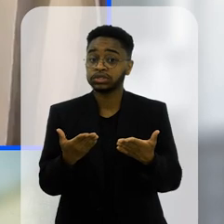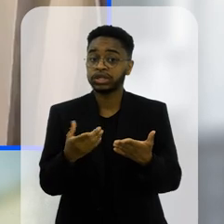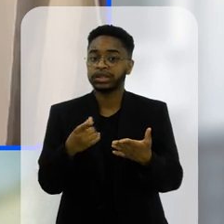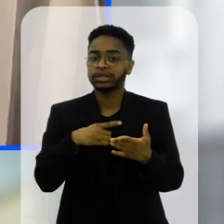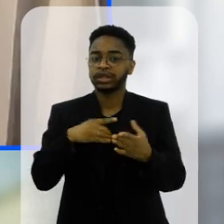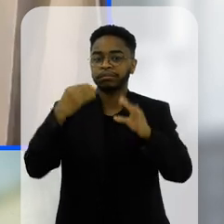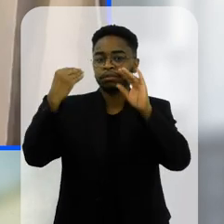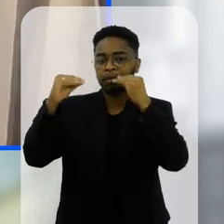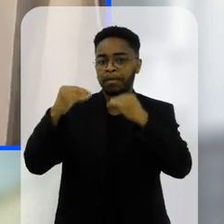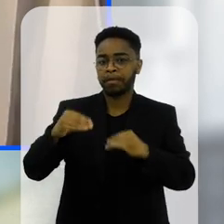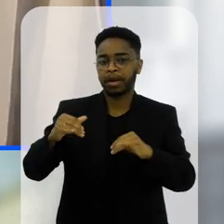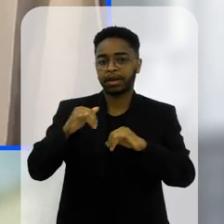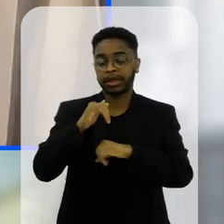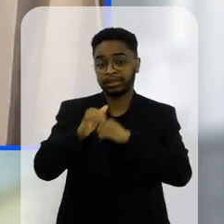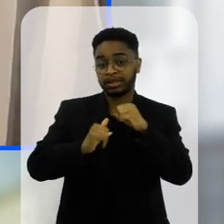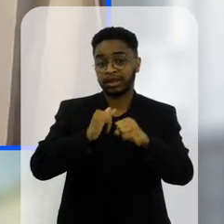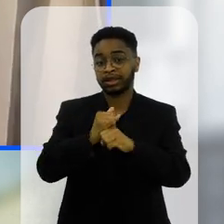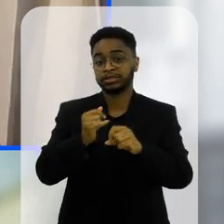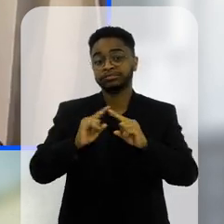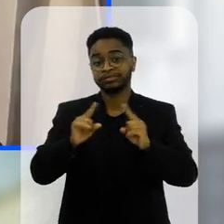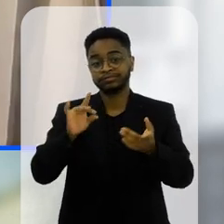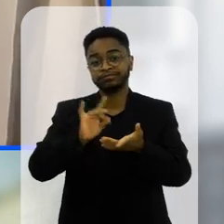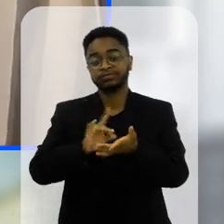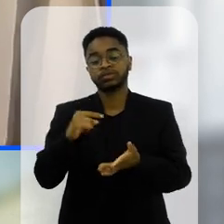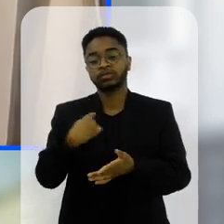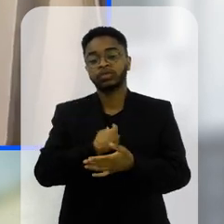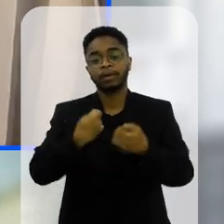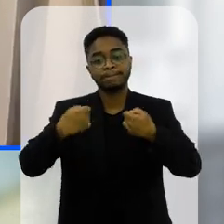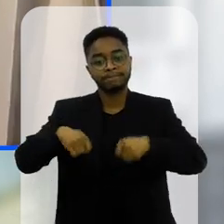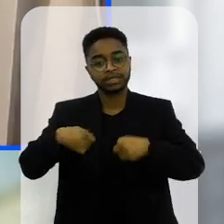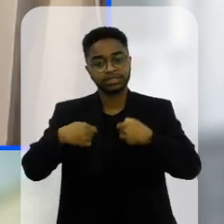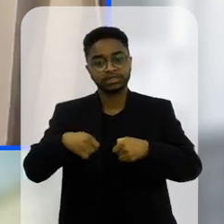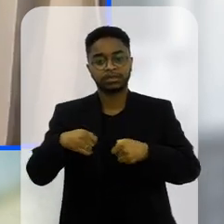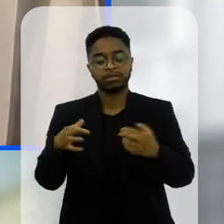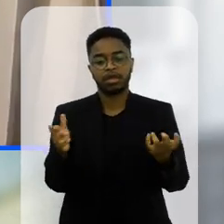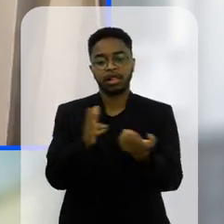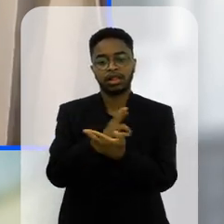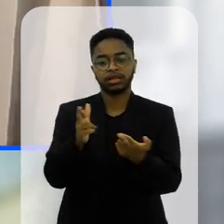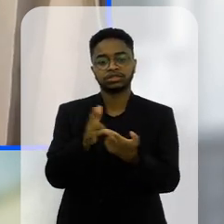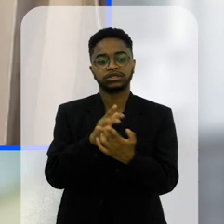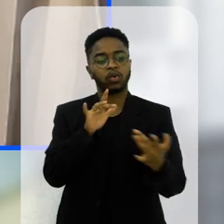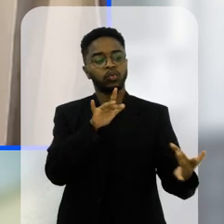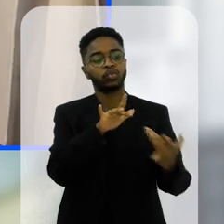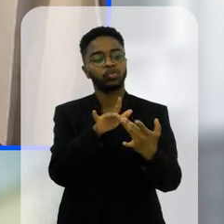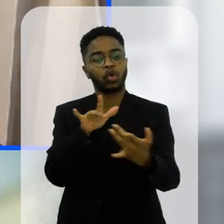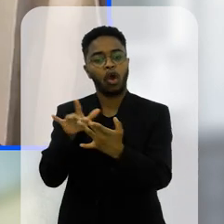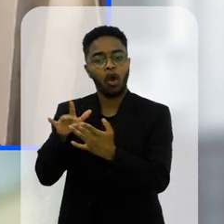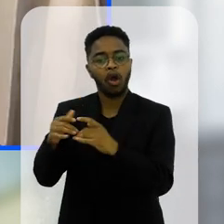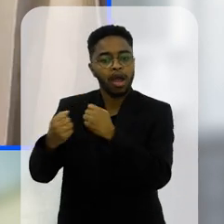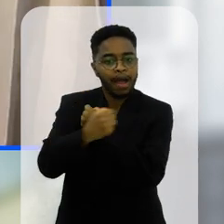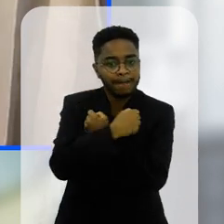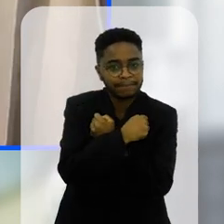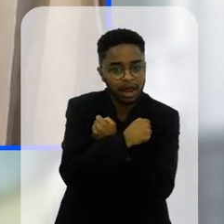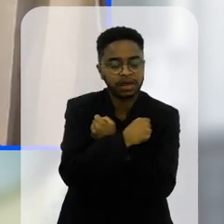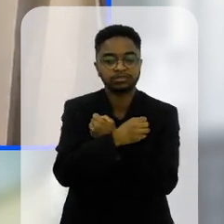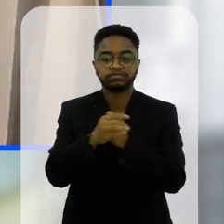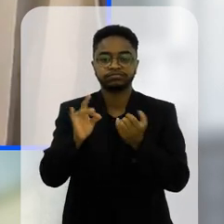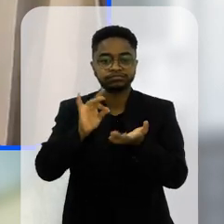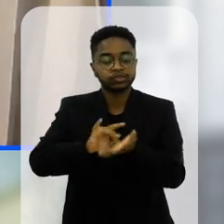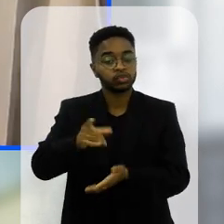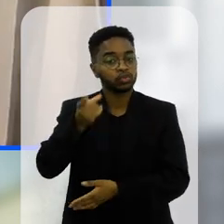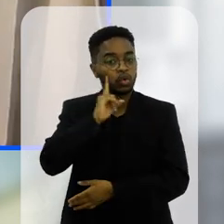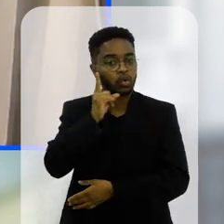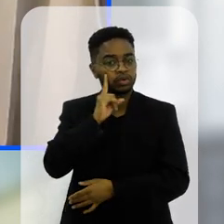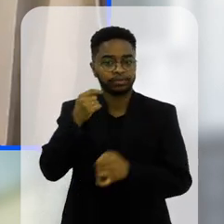declarações de amor pela internet só que nós precisamos das declarações das relações humanas do toque físico de